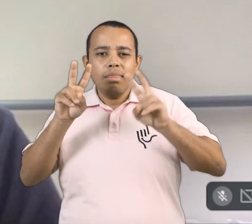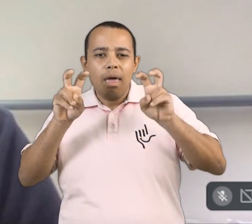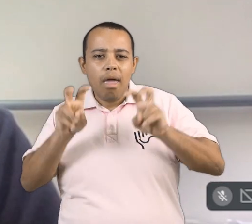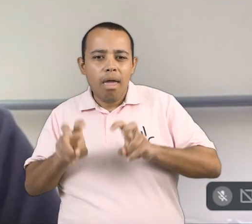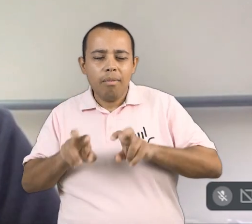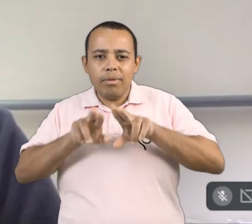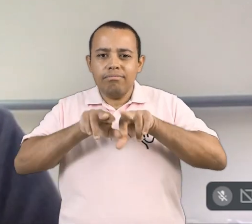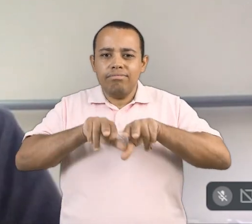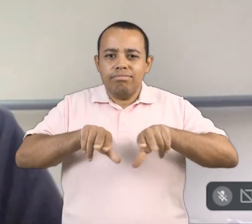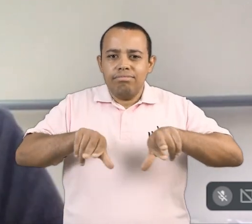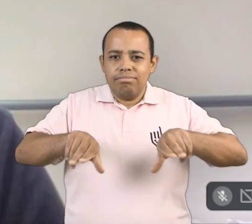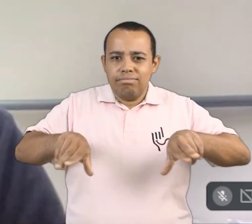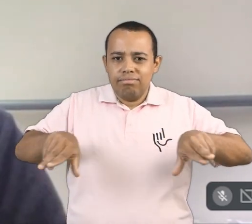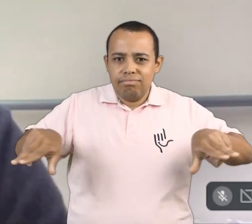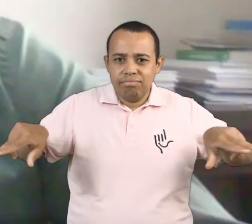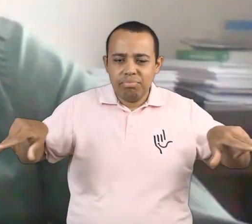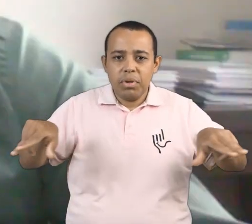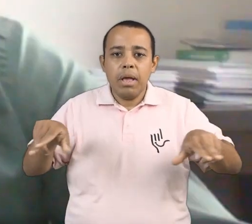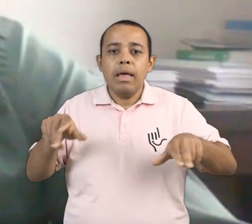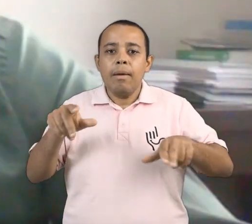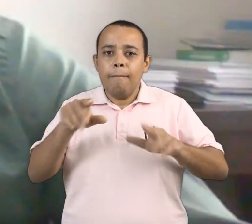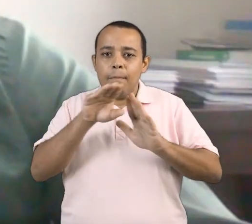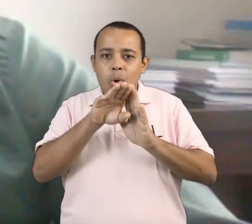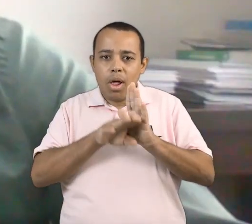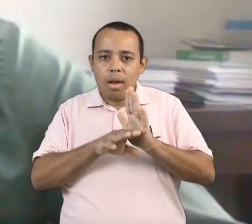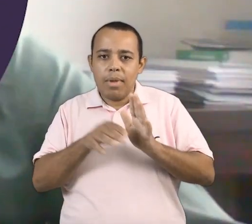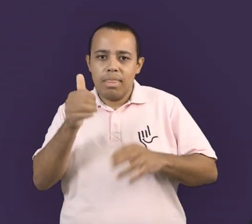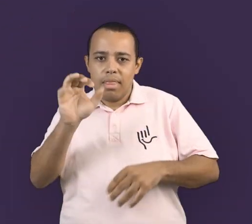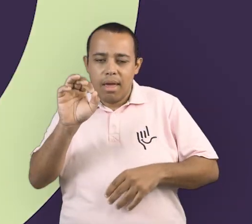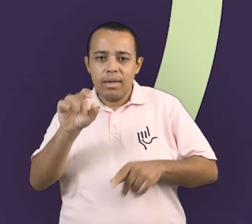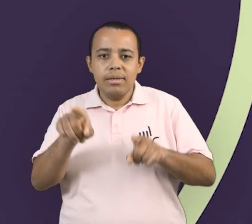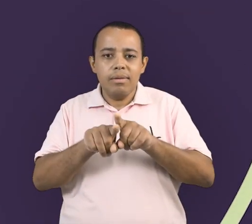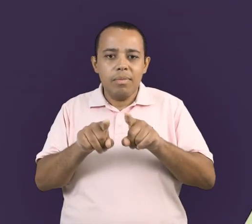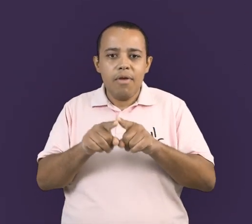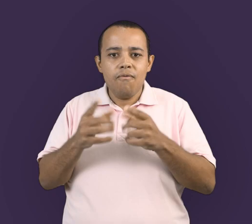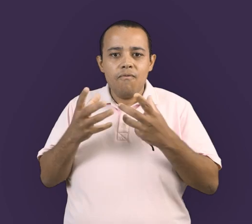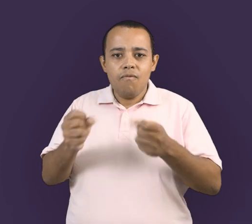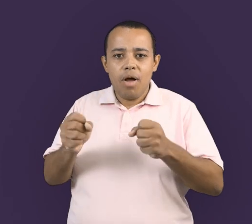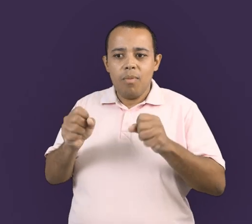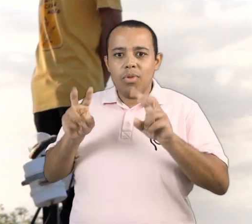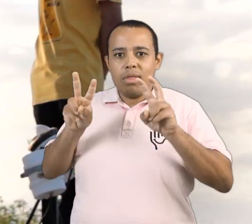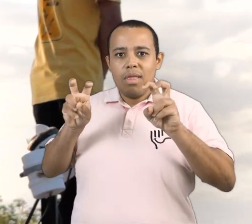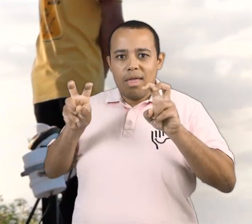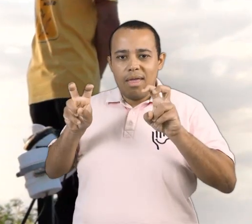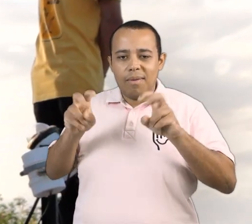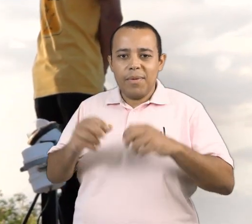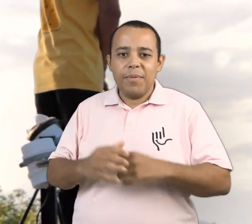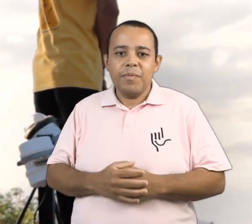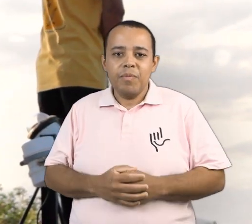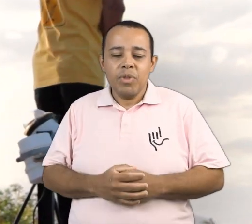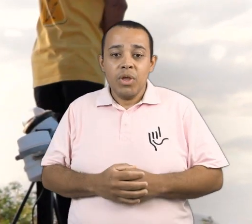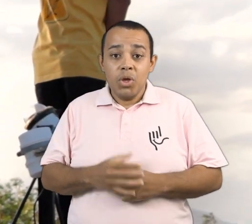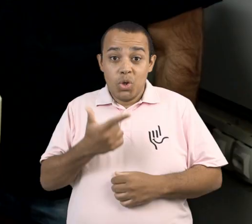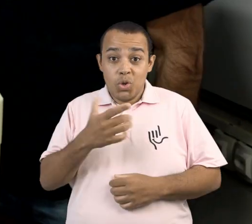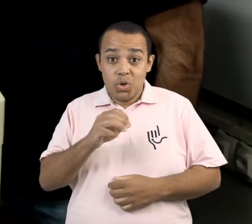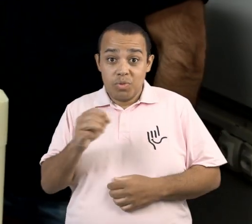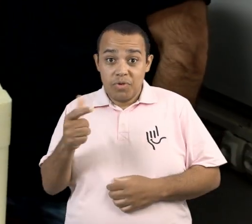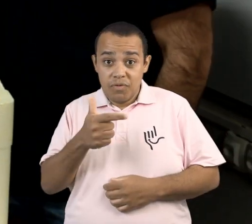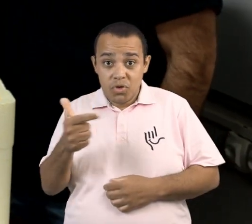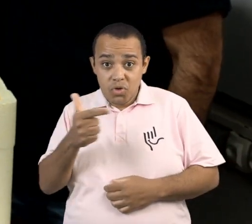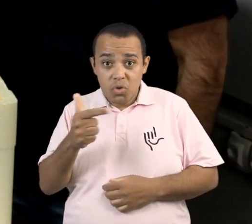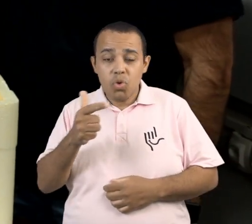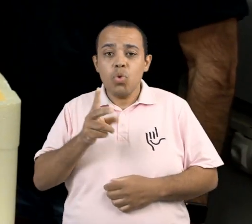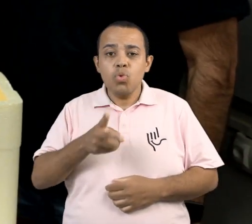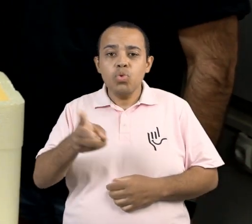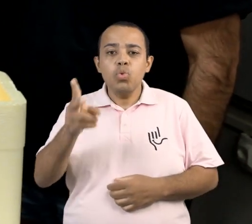envelhecimento celular e café com nylon, nos programas 10 e Vamos Falar Sobre. Em 2022, demos continuidade